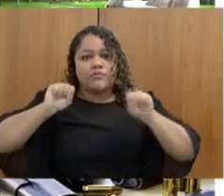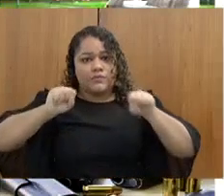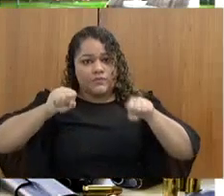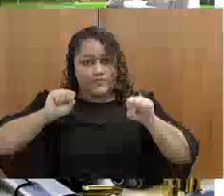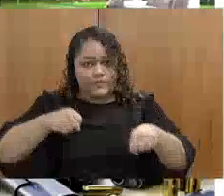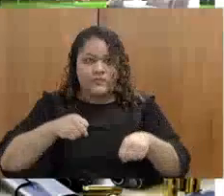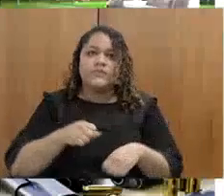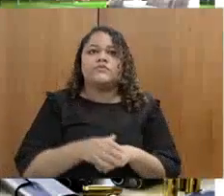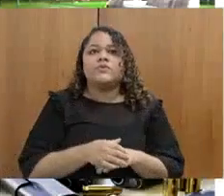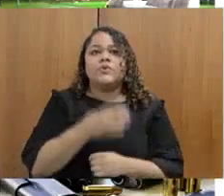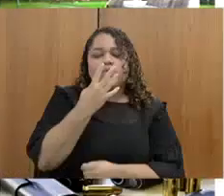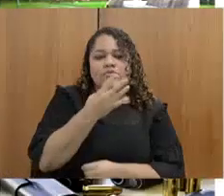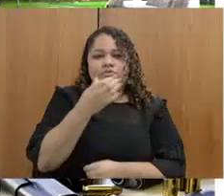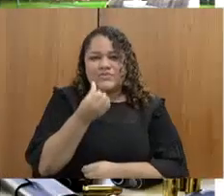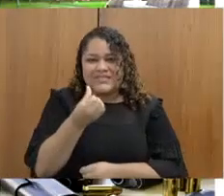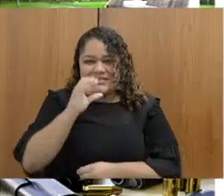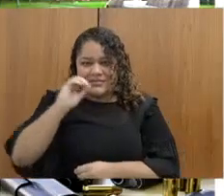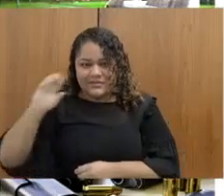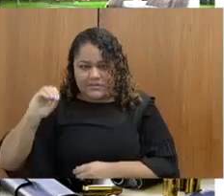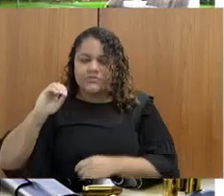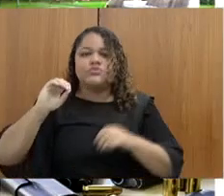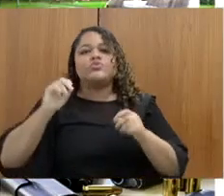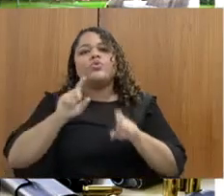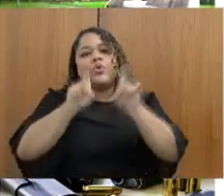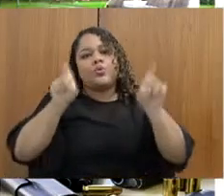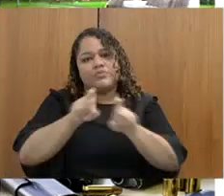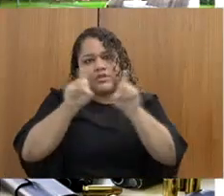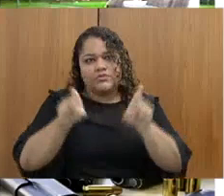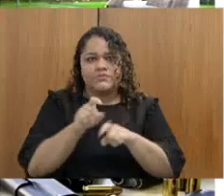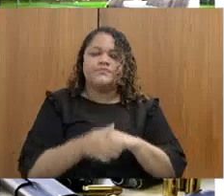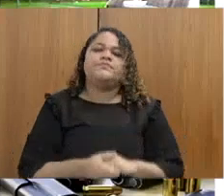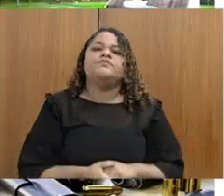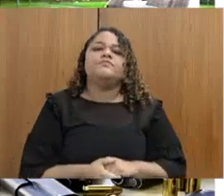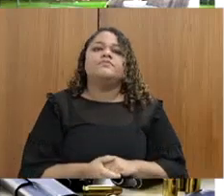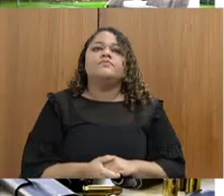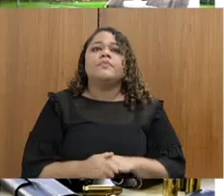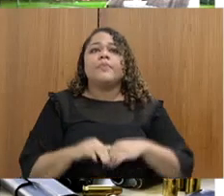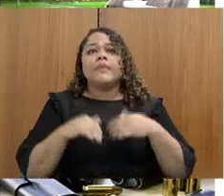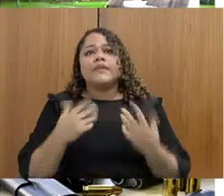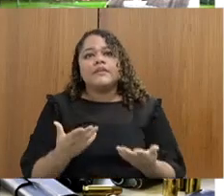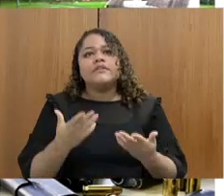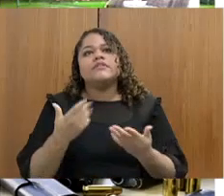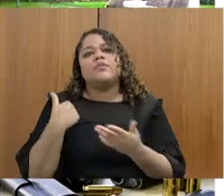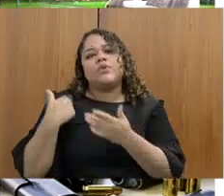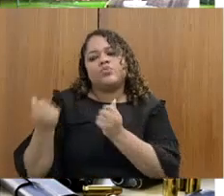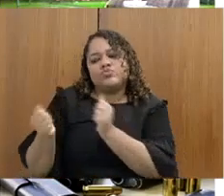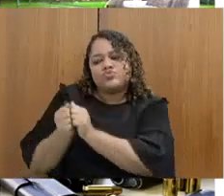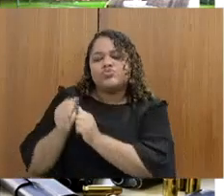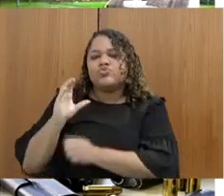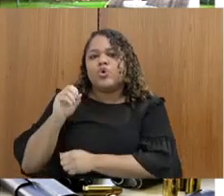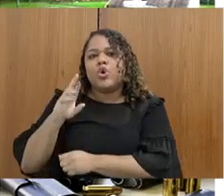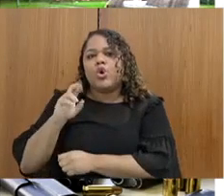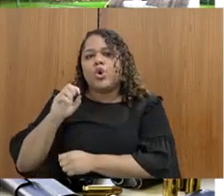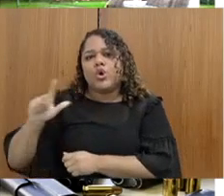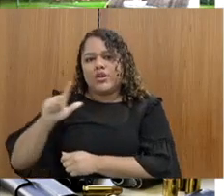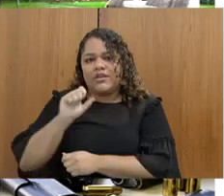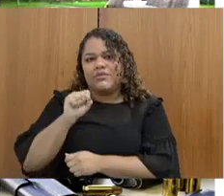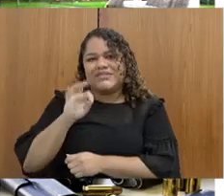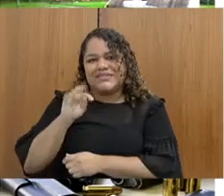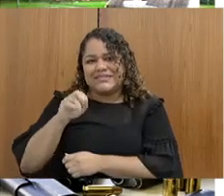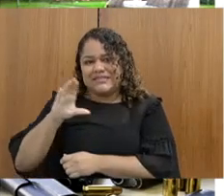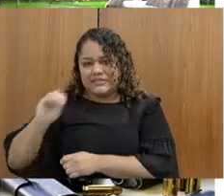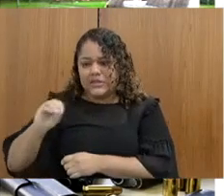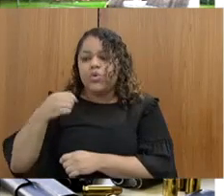e recebimento de veículos. Por isso, tenho, juntamente com o coronel Estevam, nós temos feito visitas a